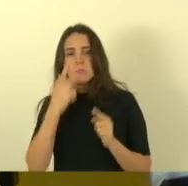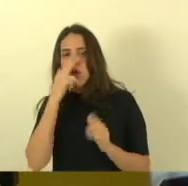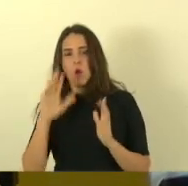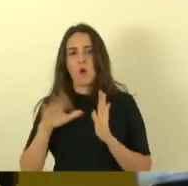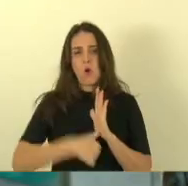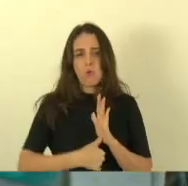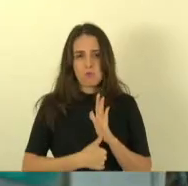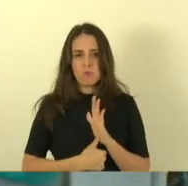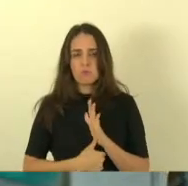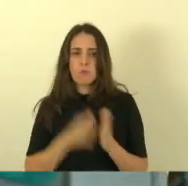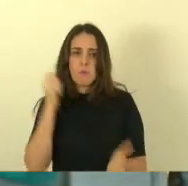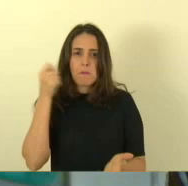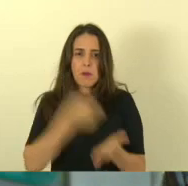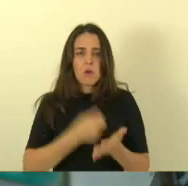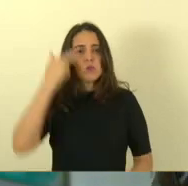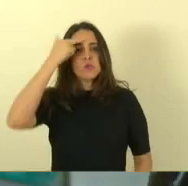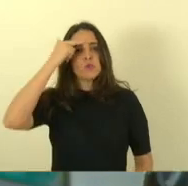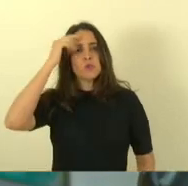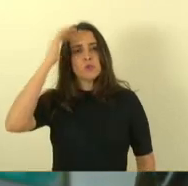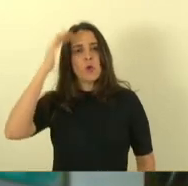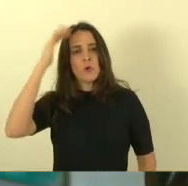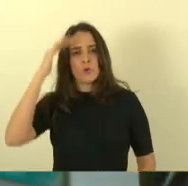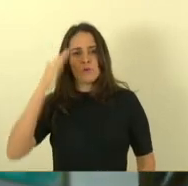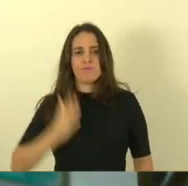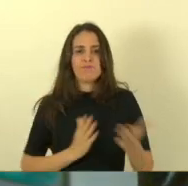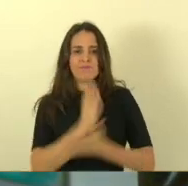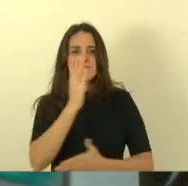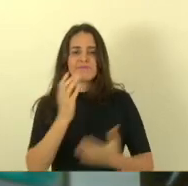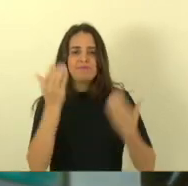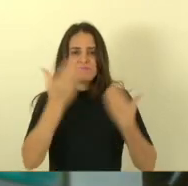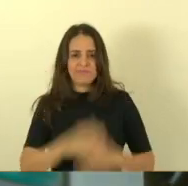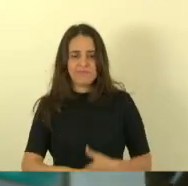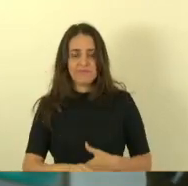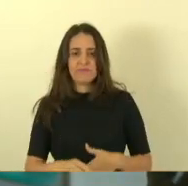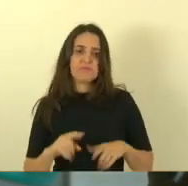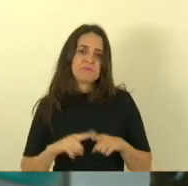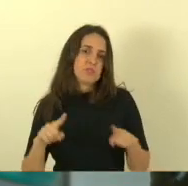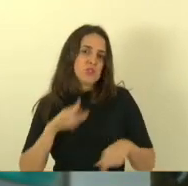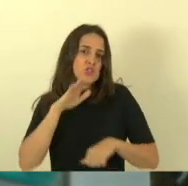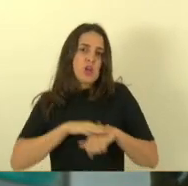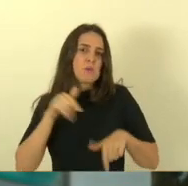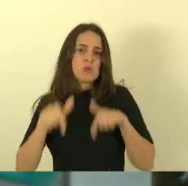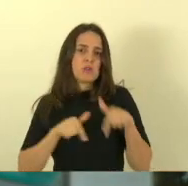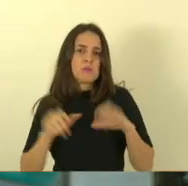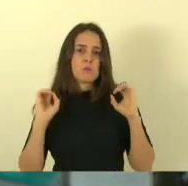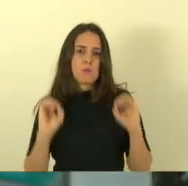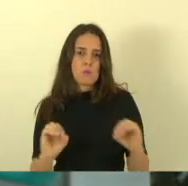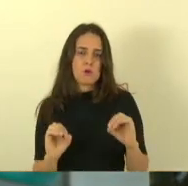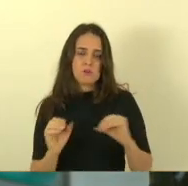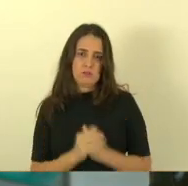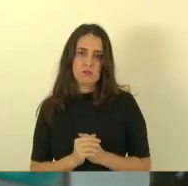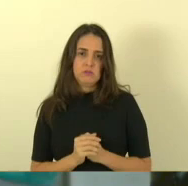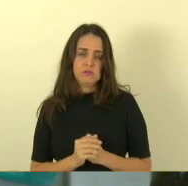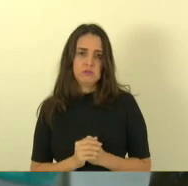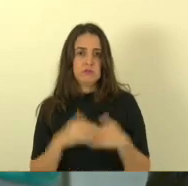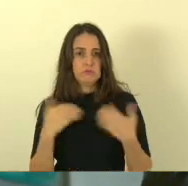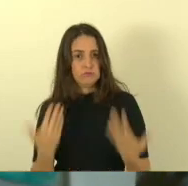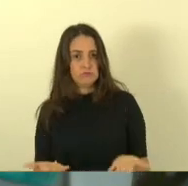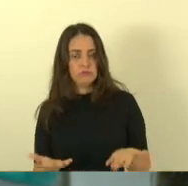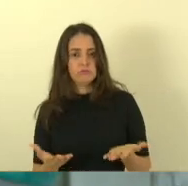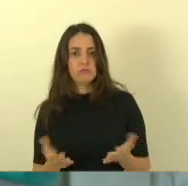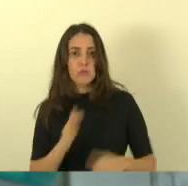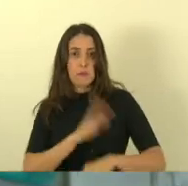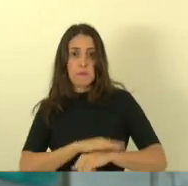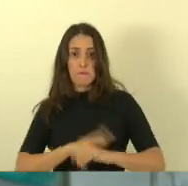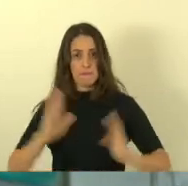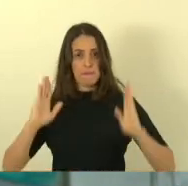inscrição com sonho e vontade e precisão de um dia poder trabalhar e passa o